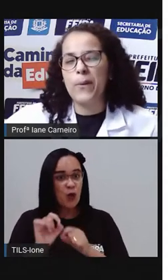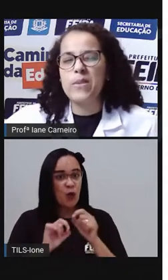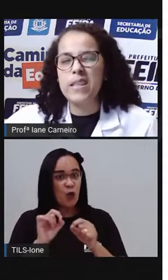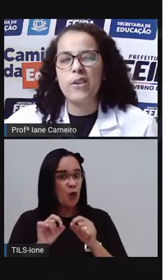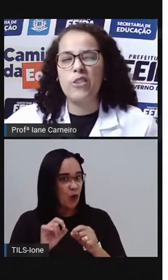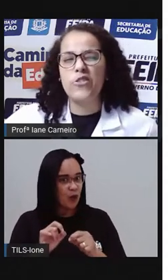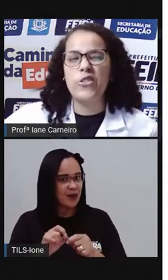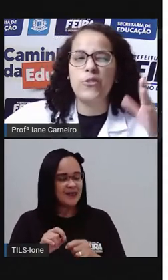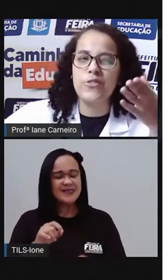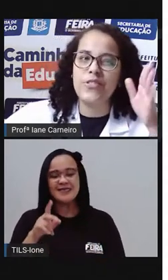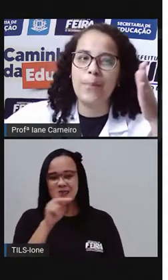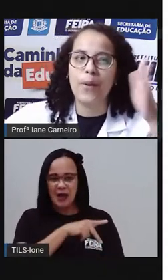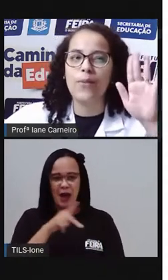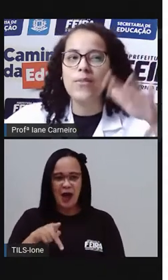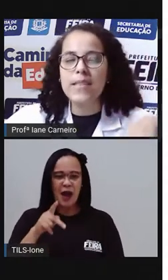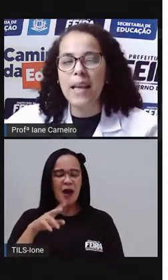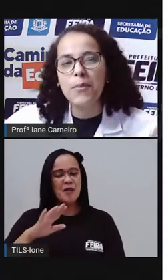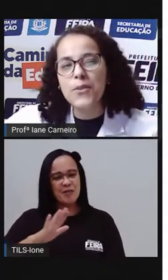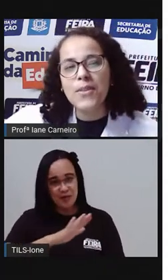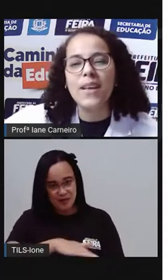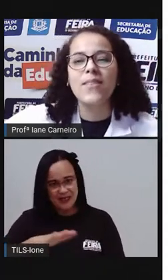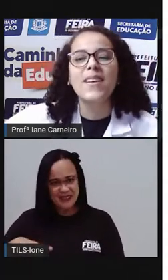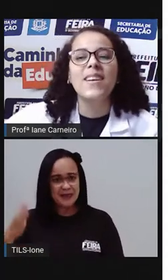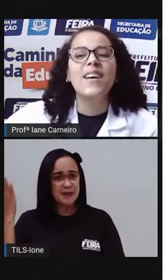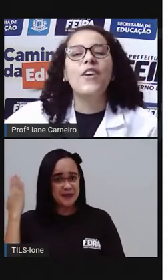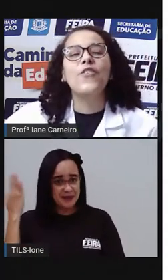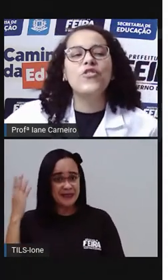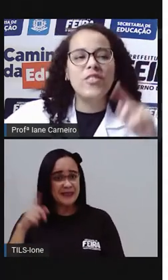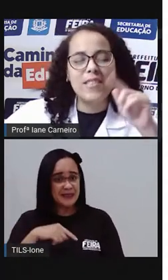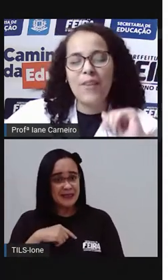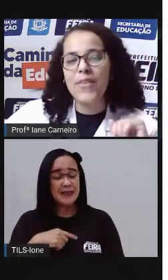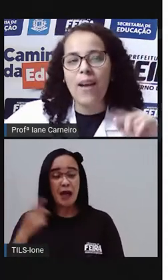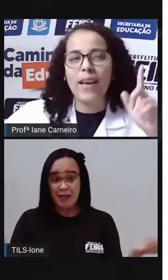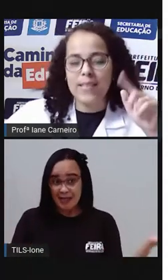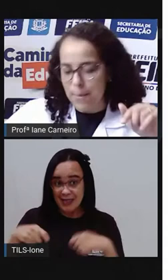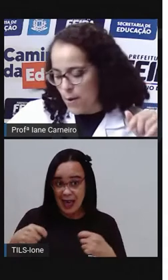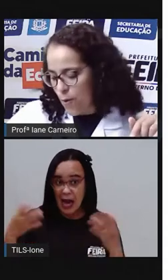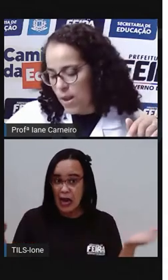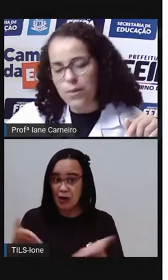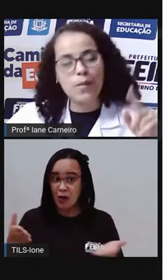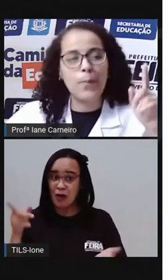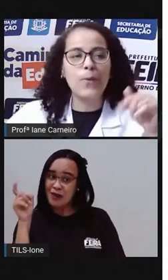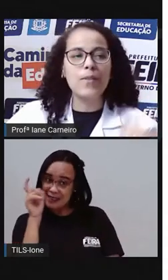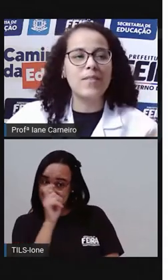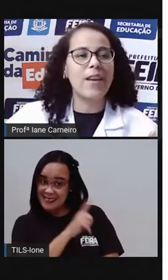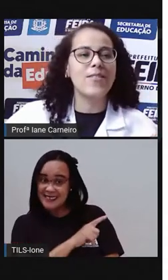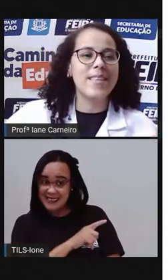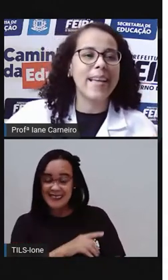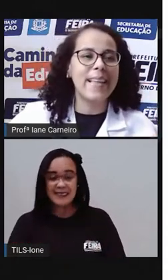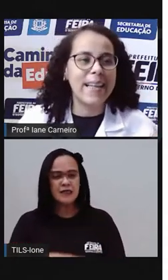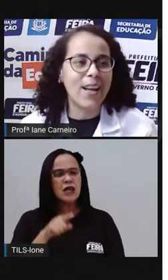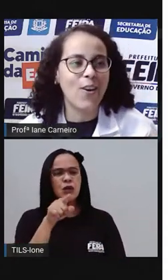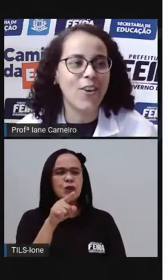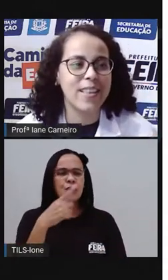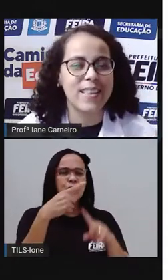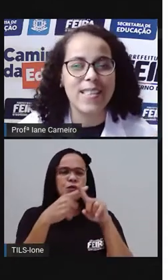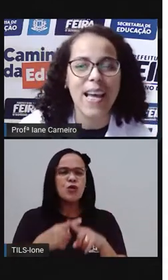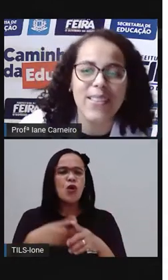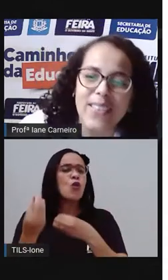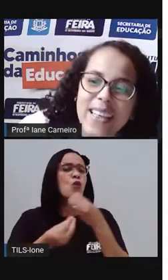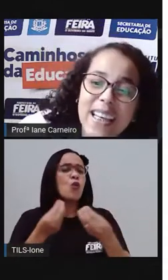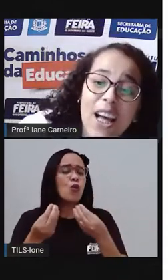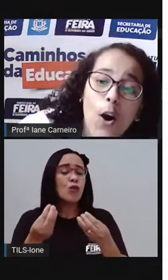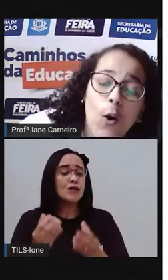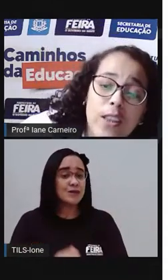menor, a conseguiu. Acho que hoje em dia a pró não consegue muito, não. Eu vou te desafiar. quero saber quantos pulos você consegue dar aí na corda, tá